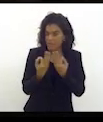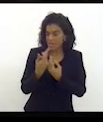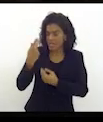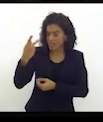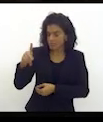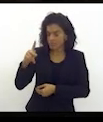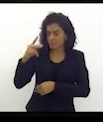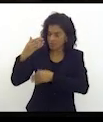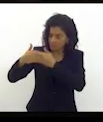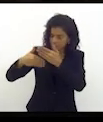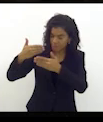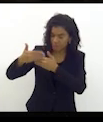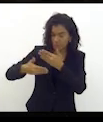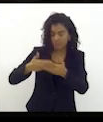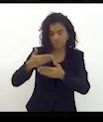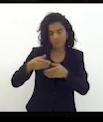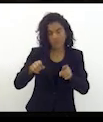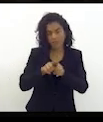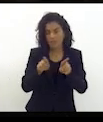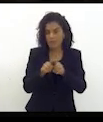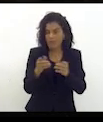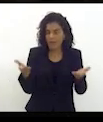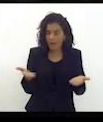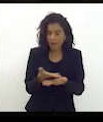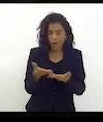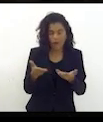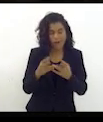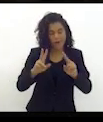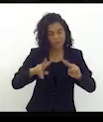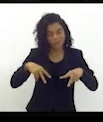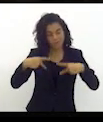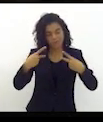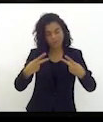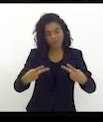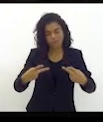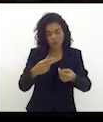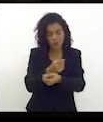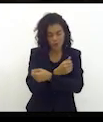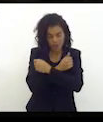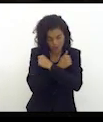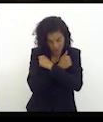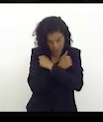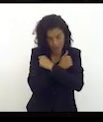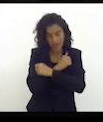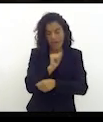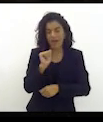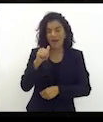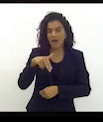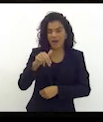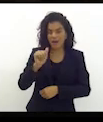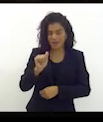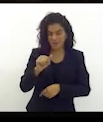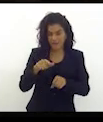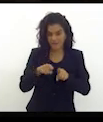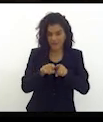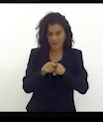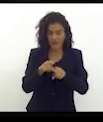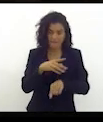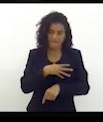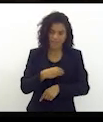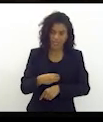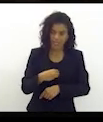sua história e aqui nesse momento eu transmito um afetuoso abraço à dona Ana, às suas filhas